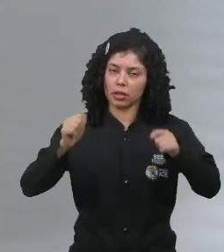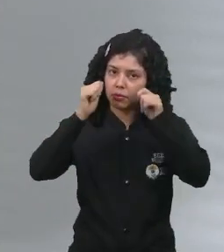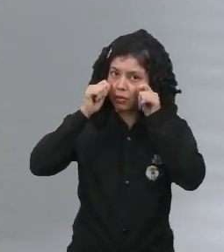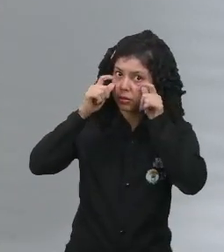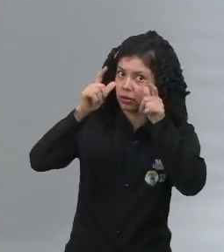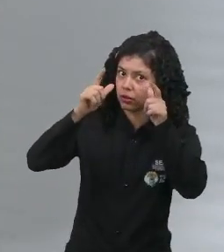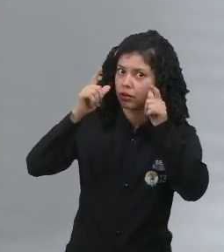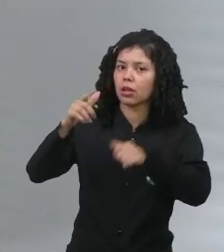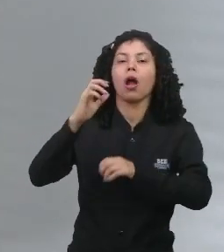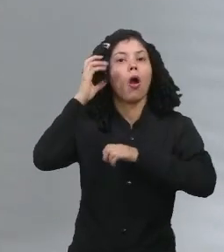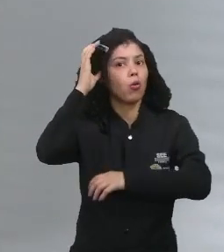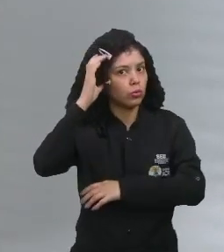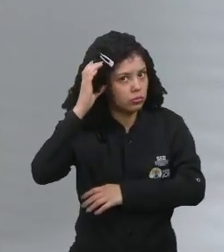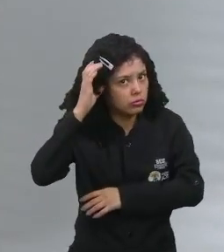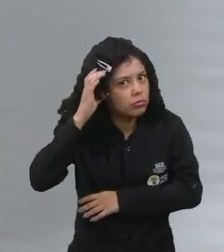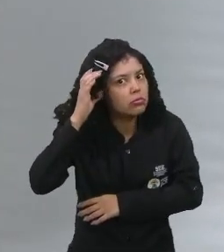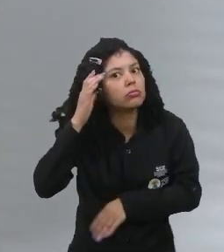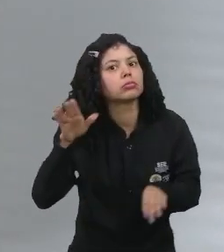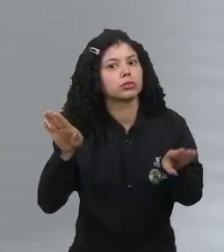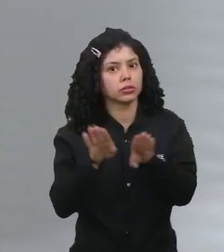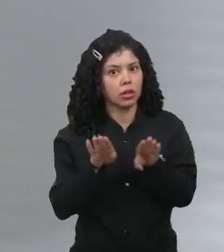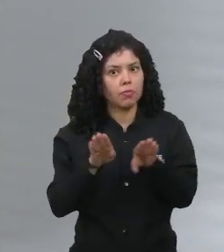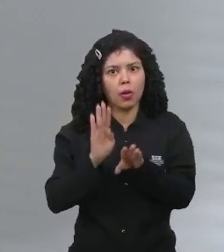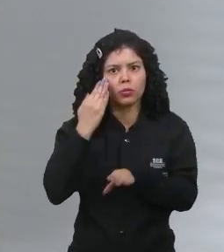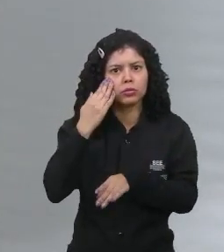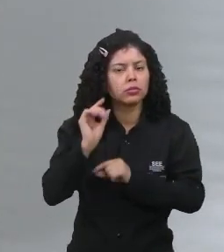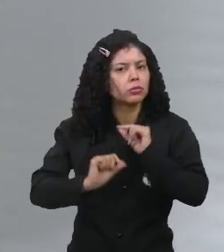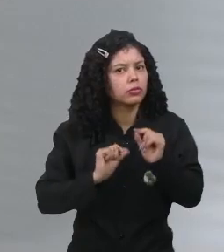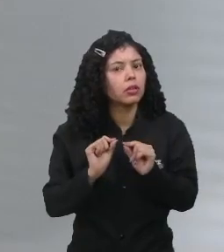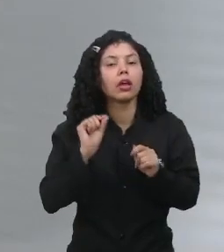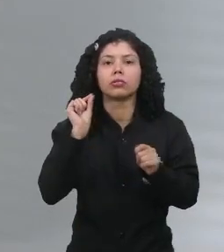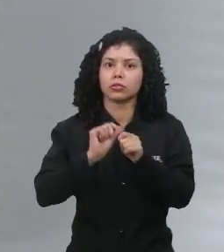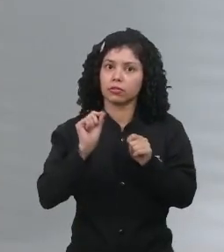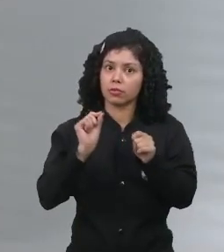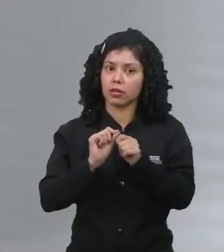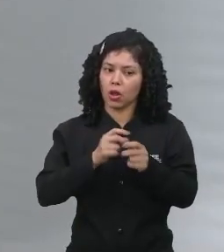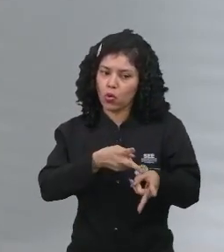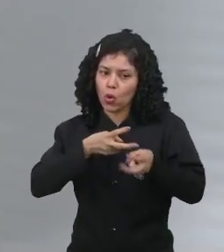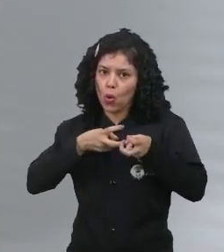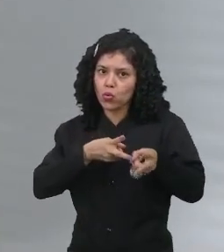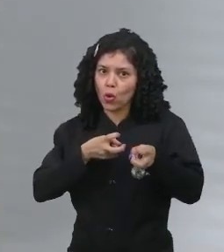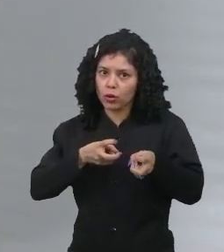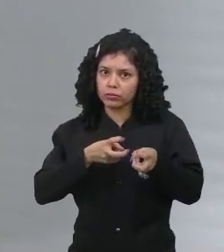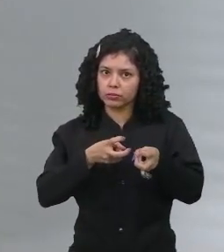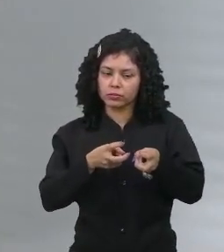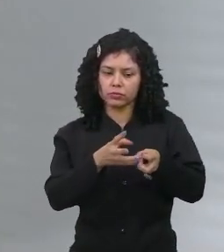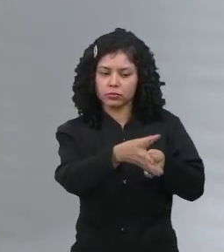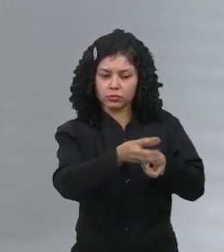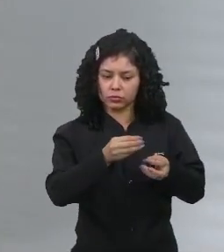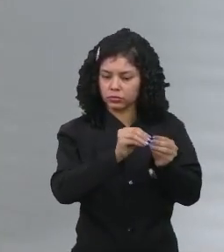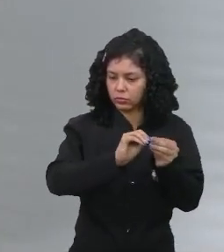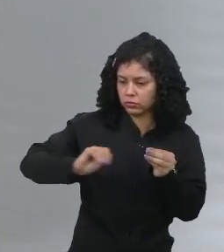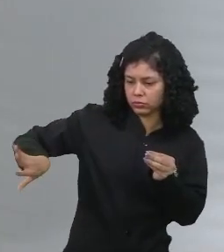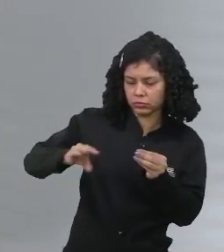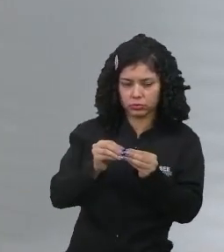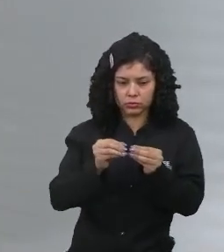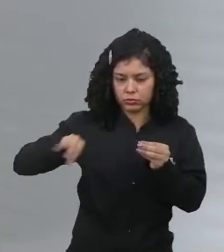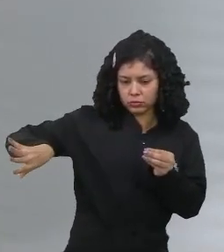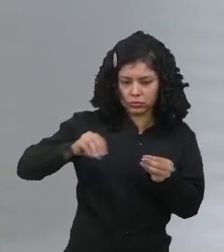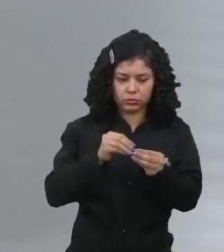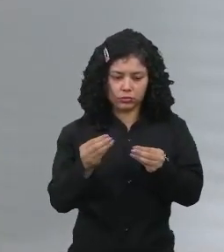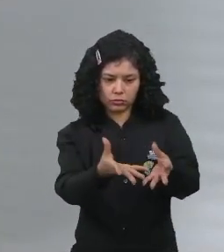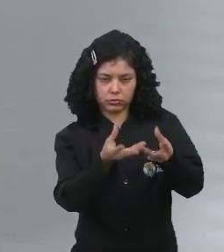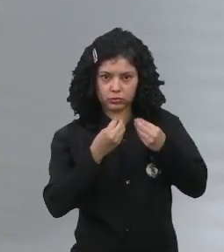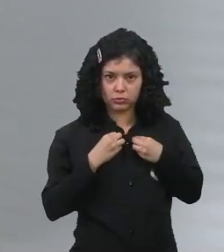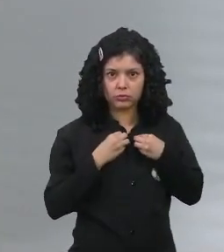consciência e precisamos ter o entendimento de fazer uma filtragem, que toda essa felicidade postada